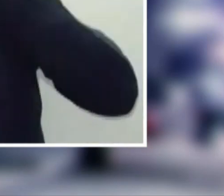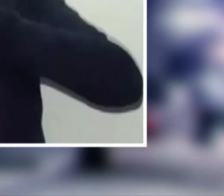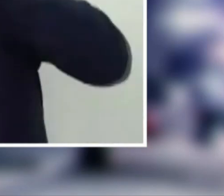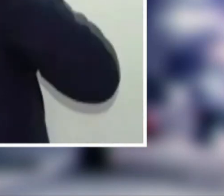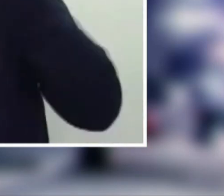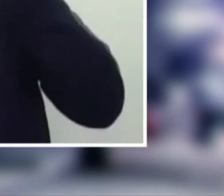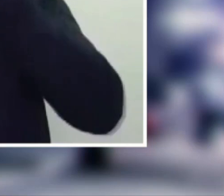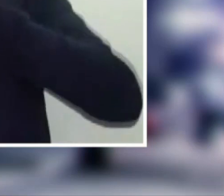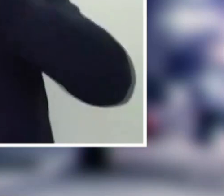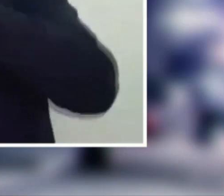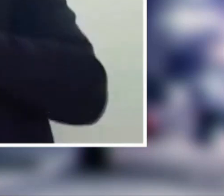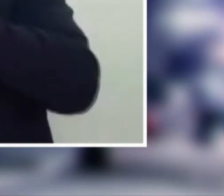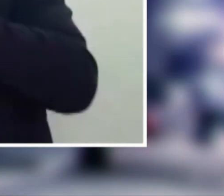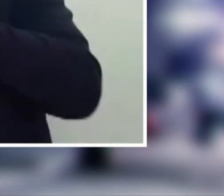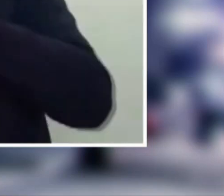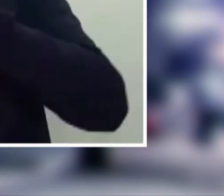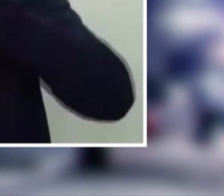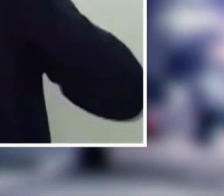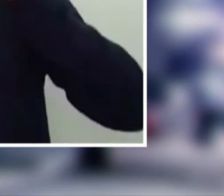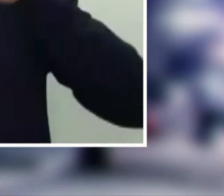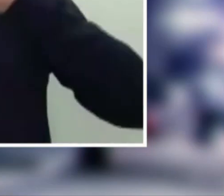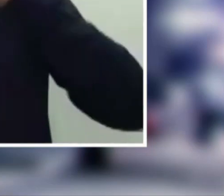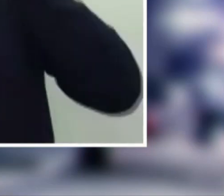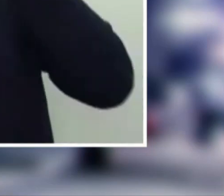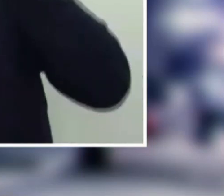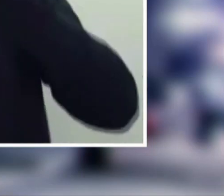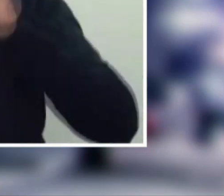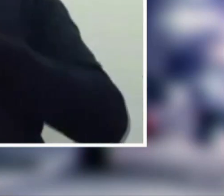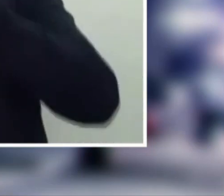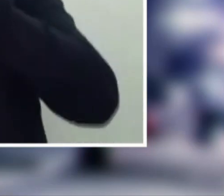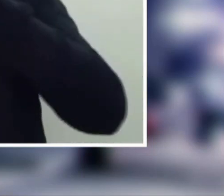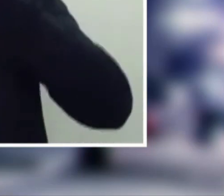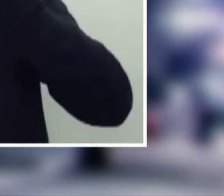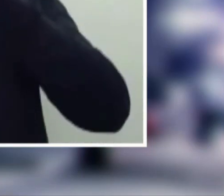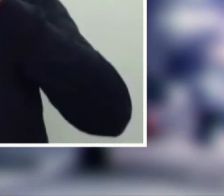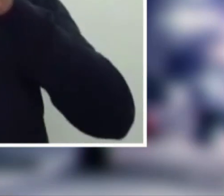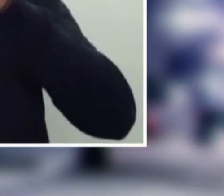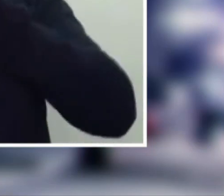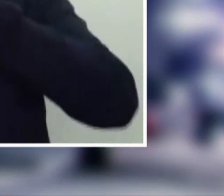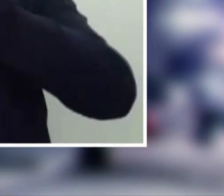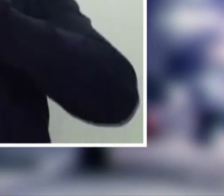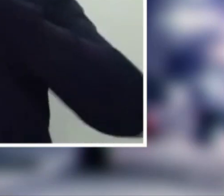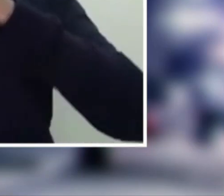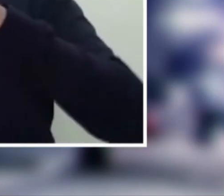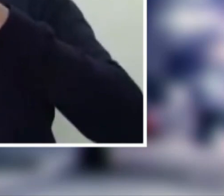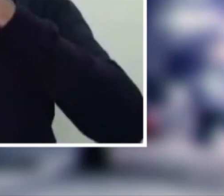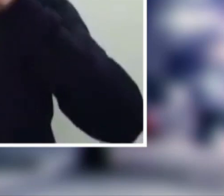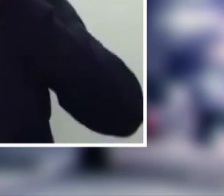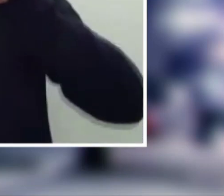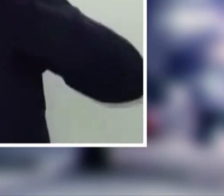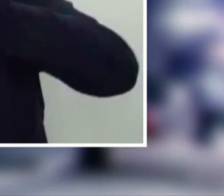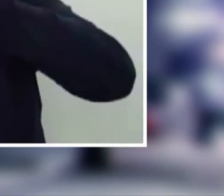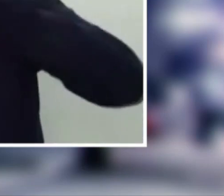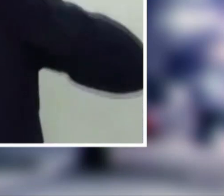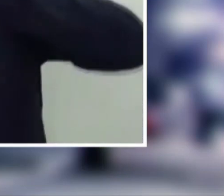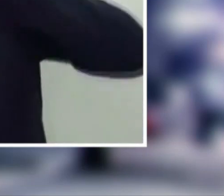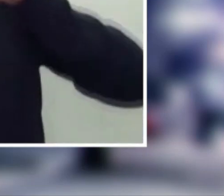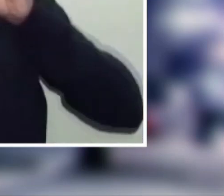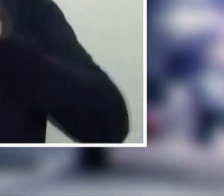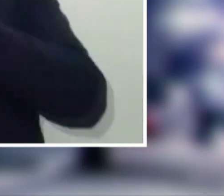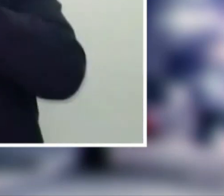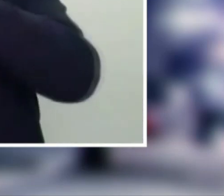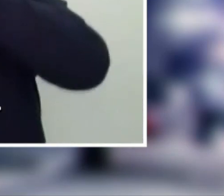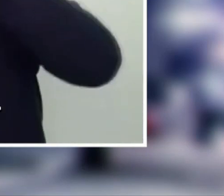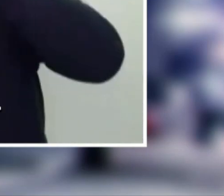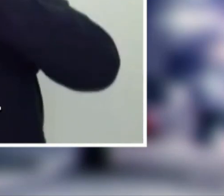sim, através do TOC. Então, não dava para a gente ficar distante do outro. Ela teve que vir para cá, porque conversa pelo WhatsApp é uma